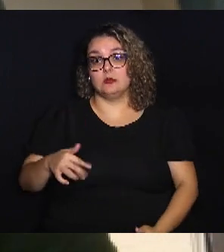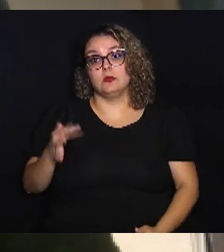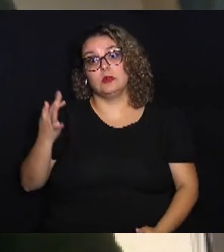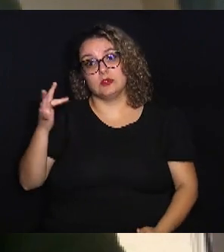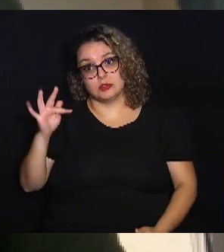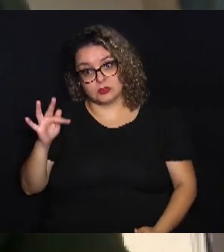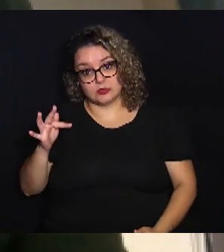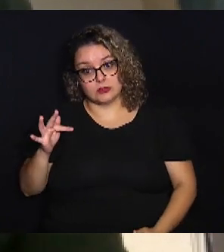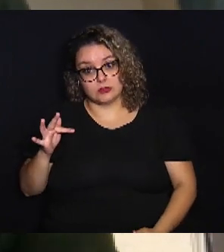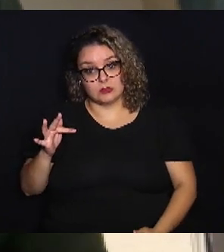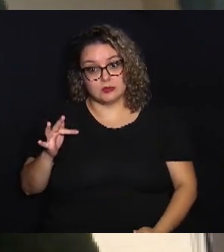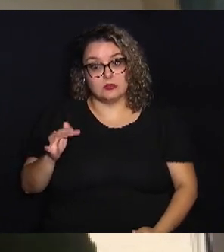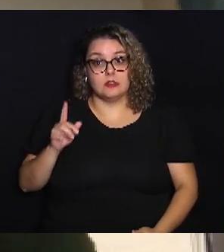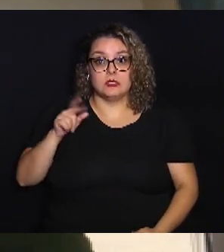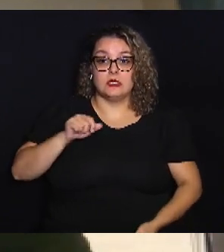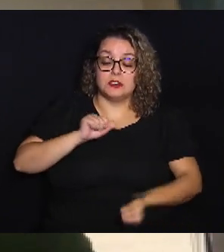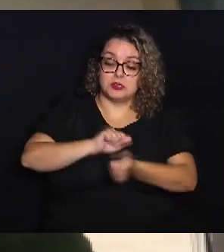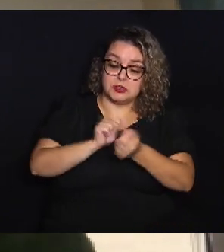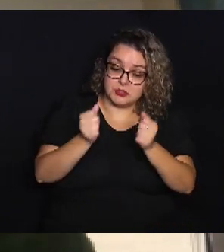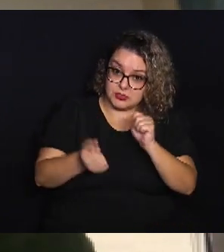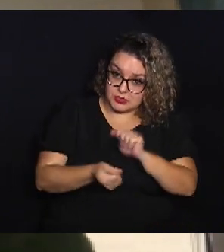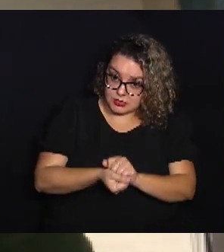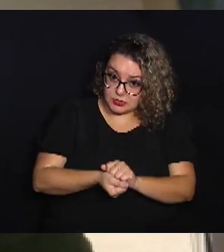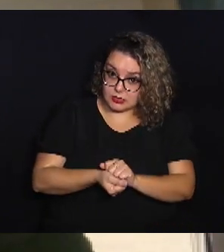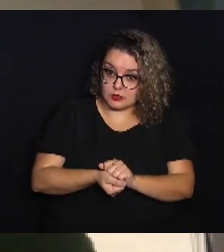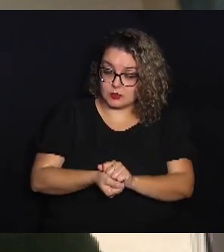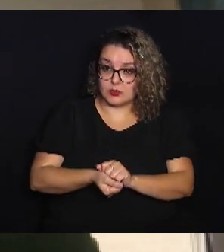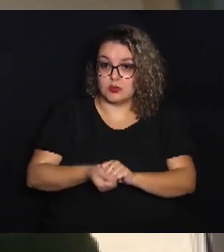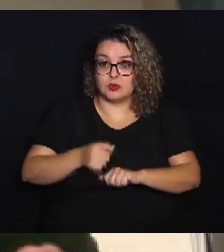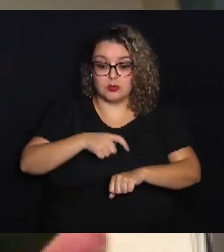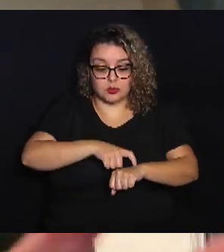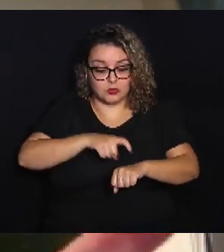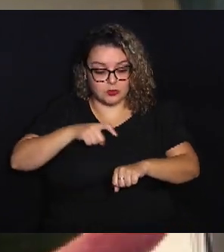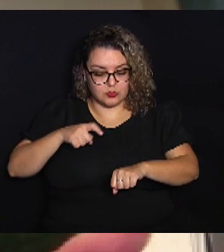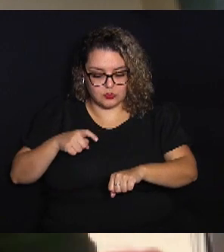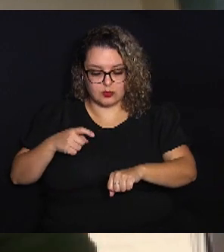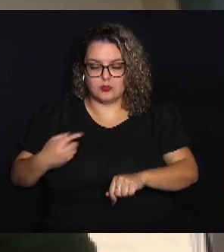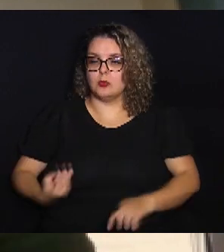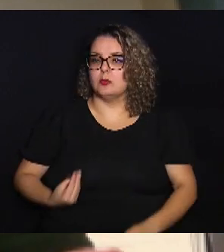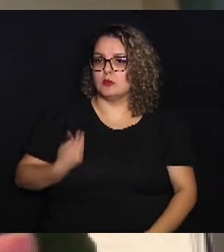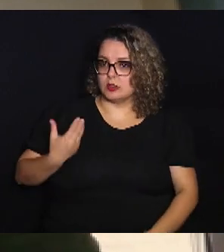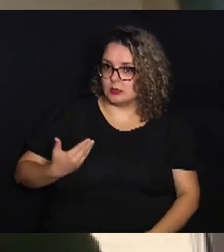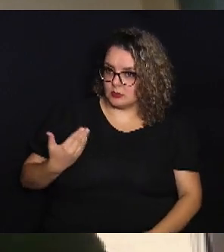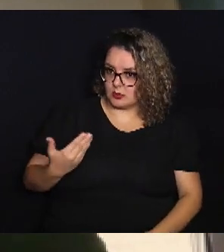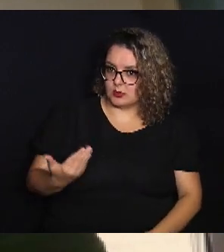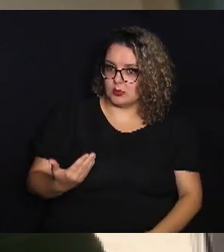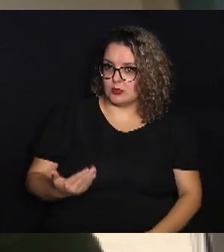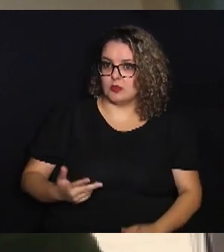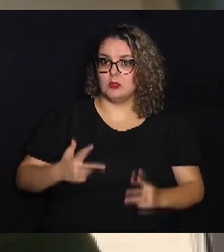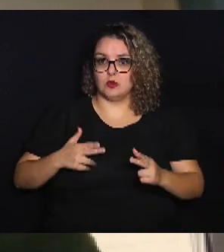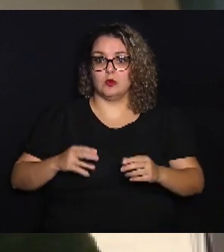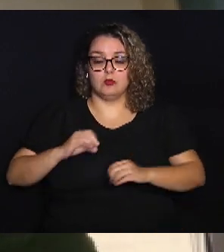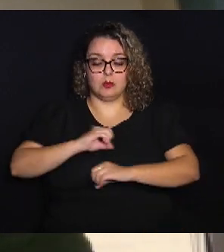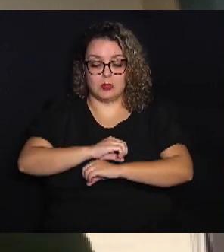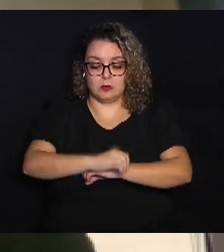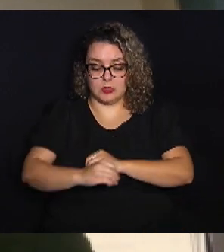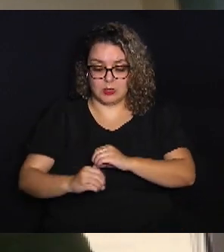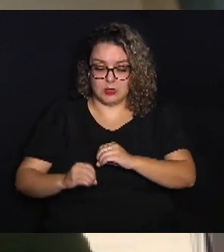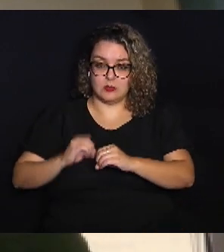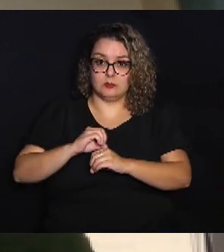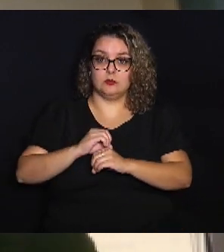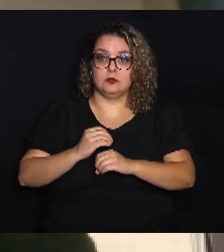lesão. E de se reorganizar durante a vida, à medida que suas células